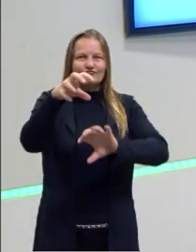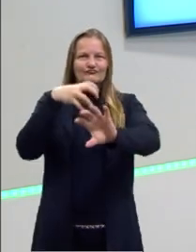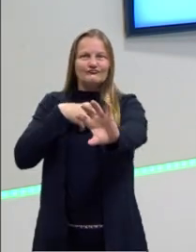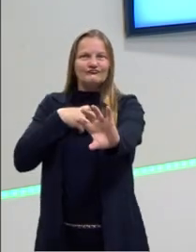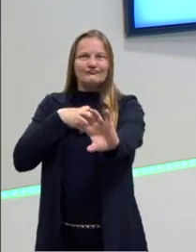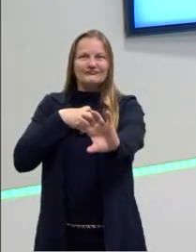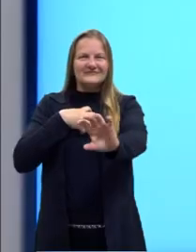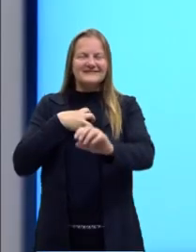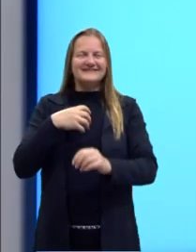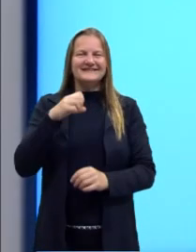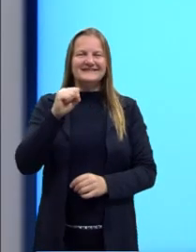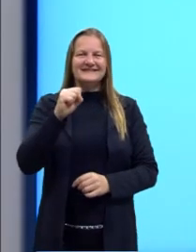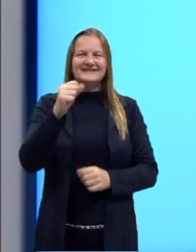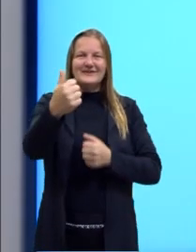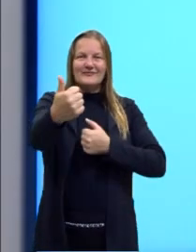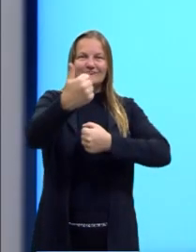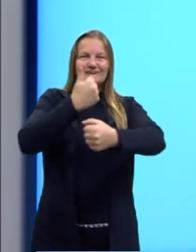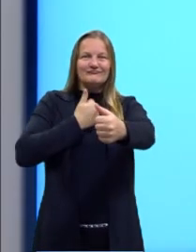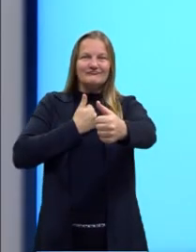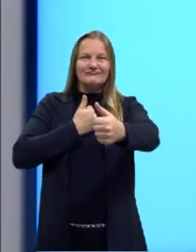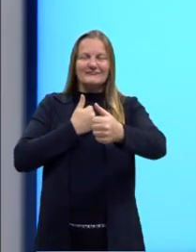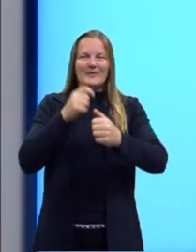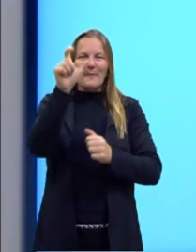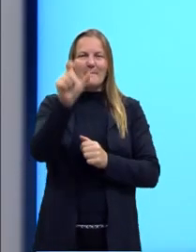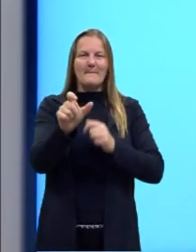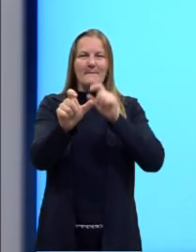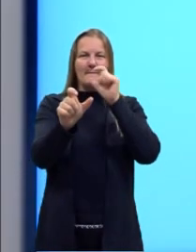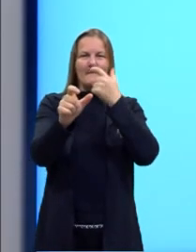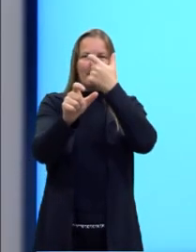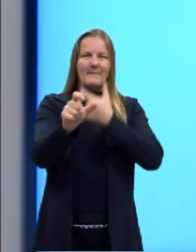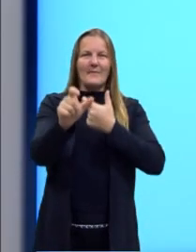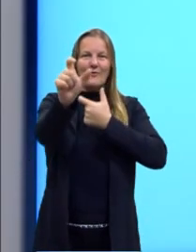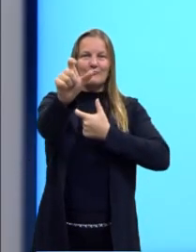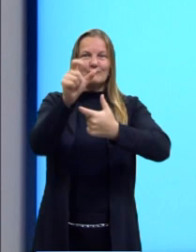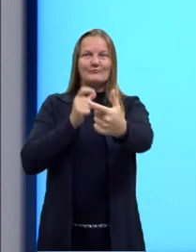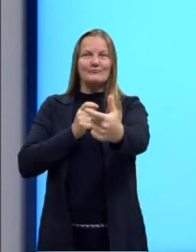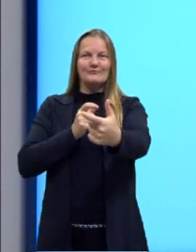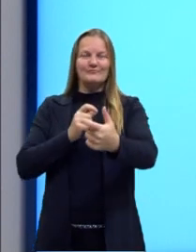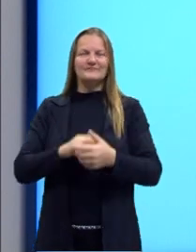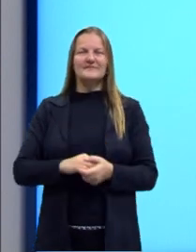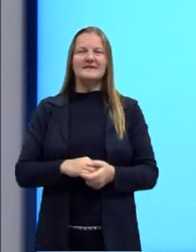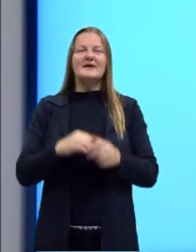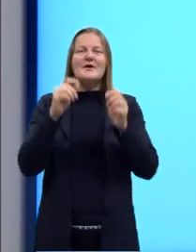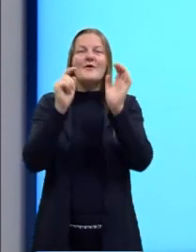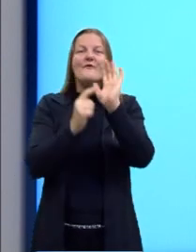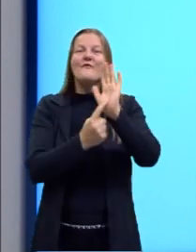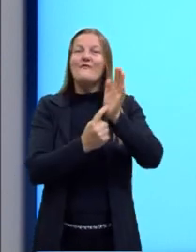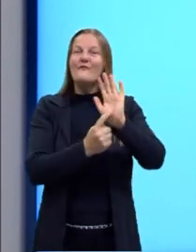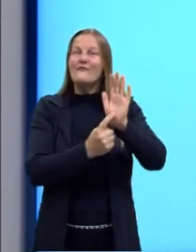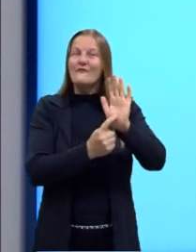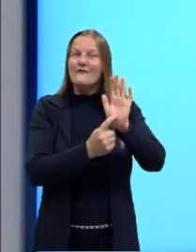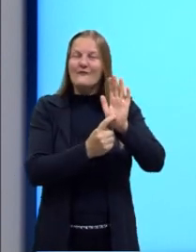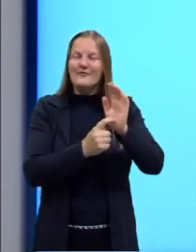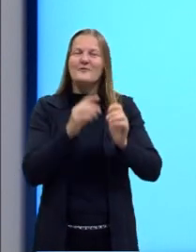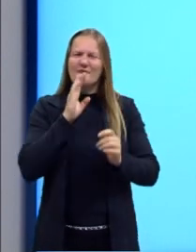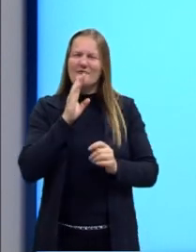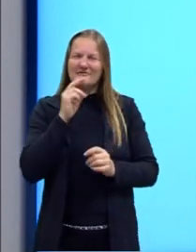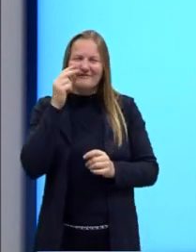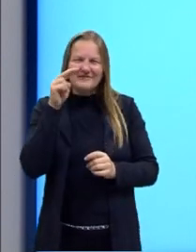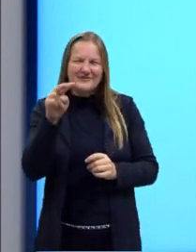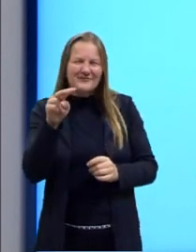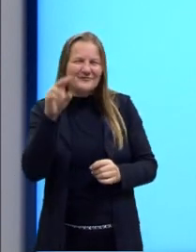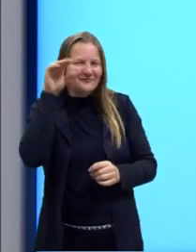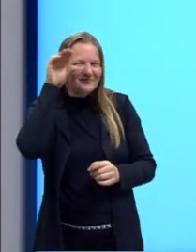Aqui eu trago para vocês então a imagem do filme se eu fosse você, vocês já devem ter